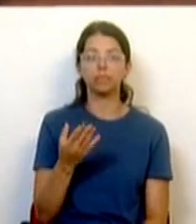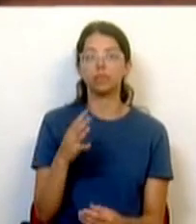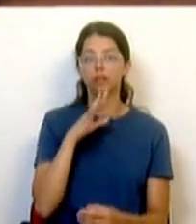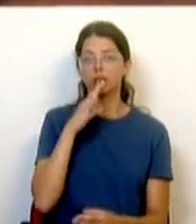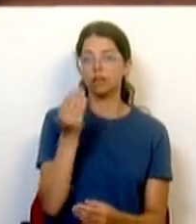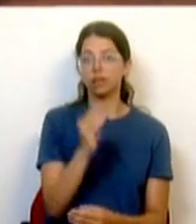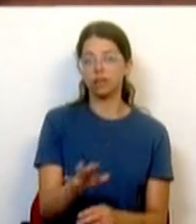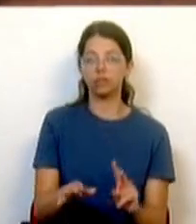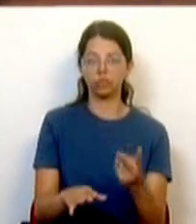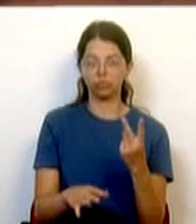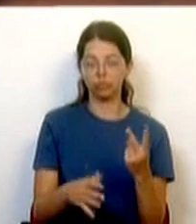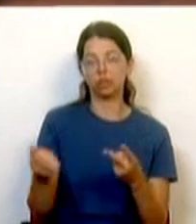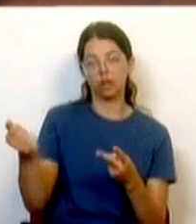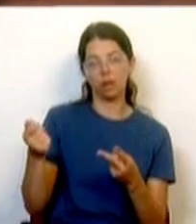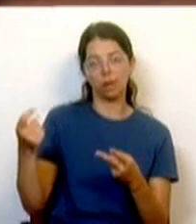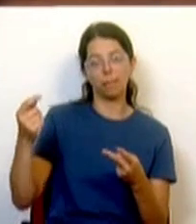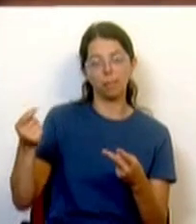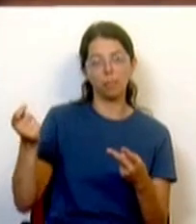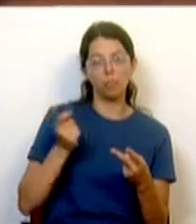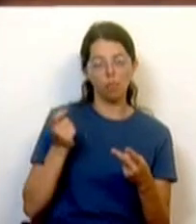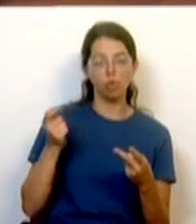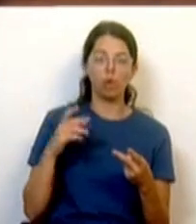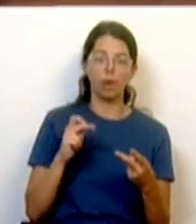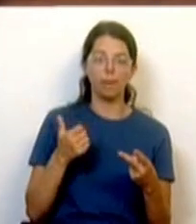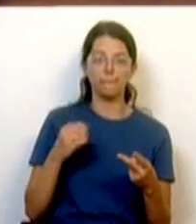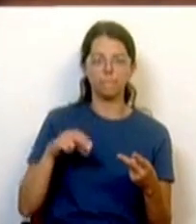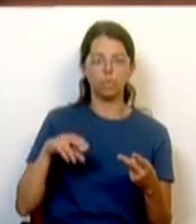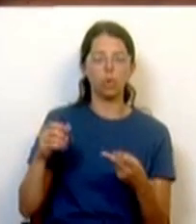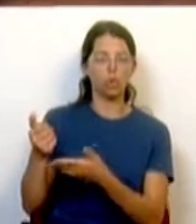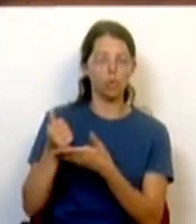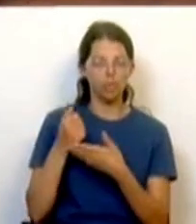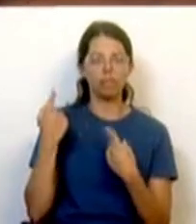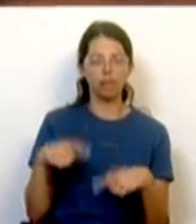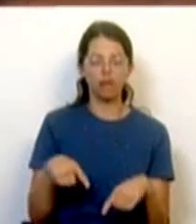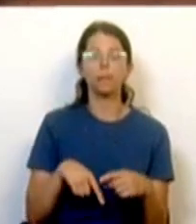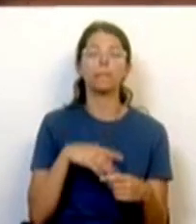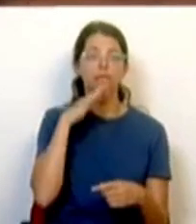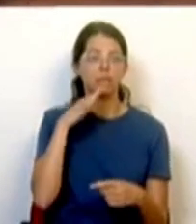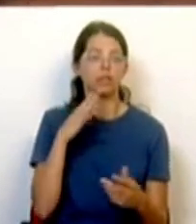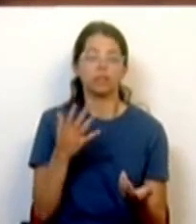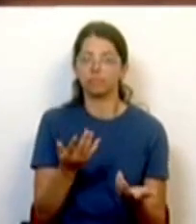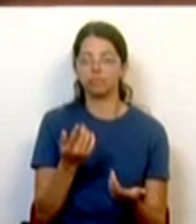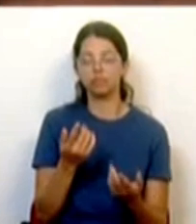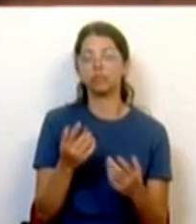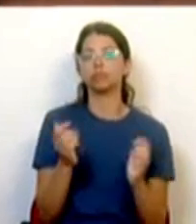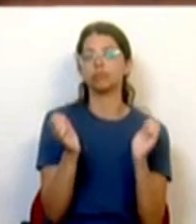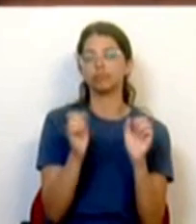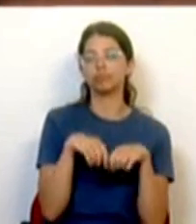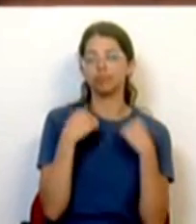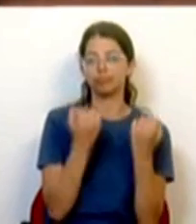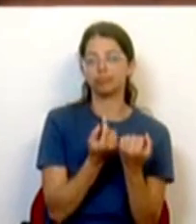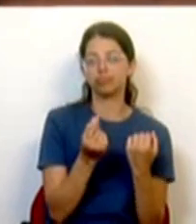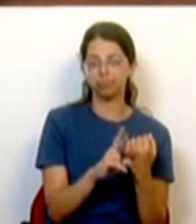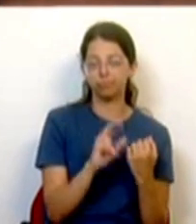crianças com abono de família, este ano nestes apoios extraordinários, seja às famílias que têm a tarifa social e, como sabem, as